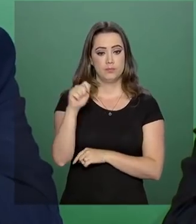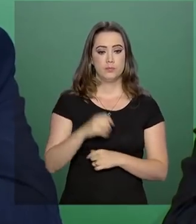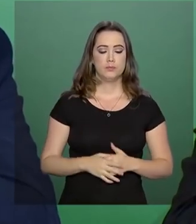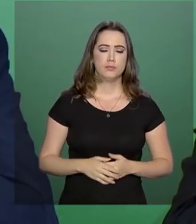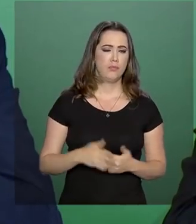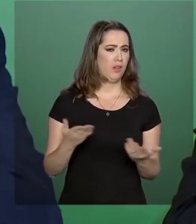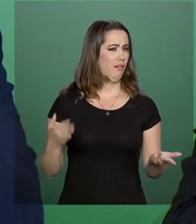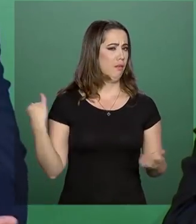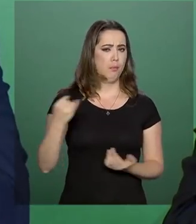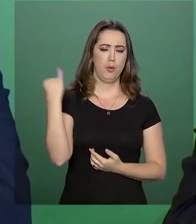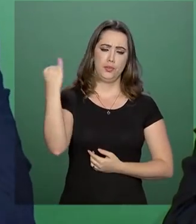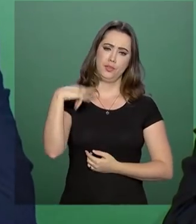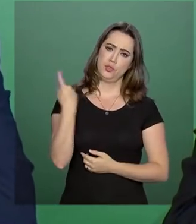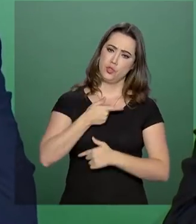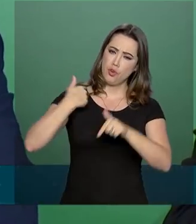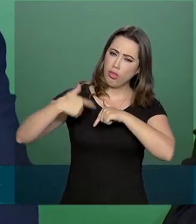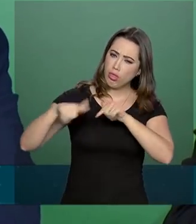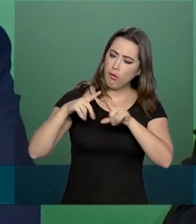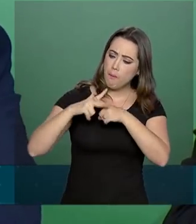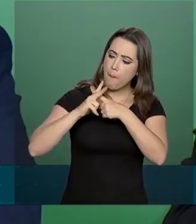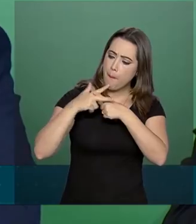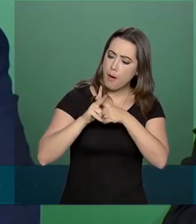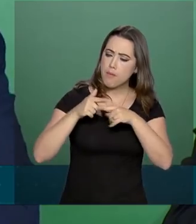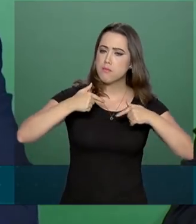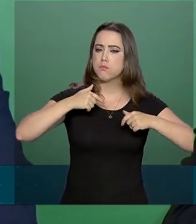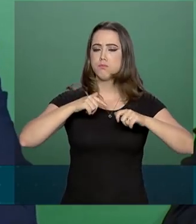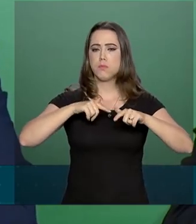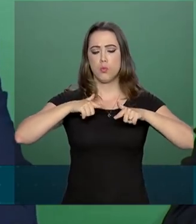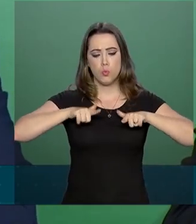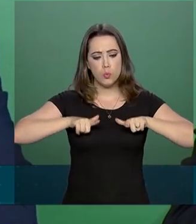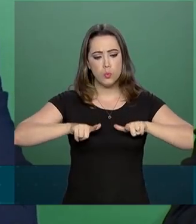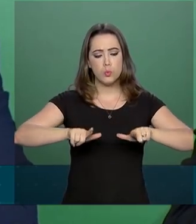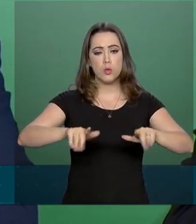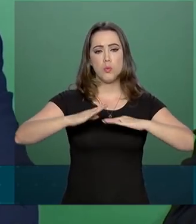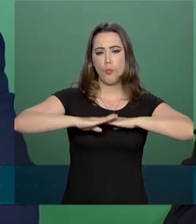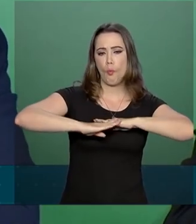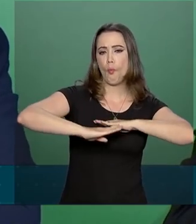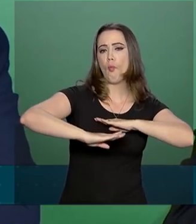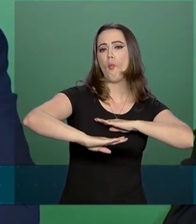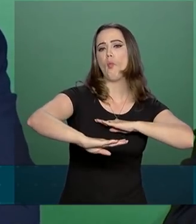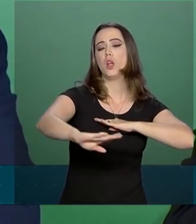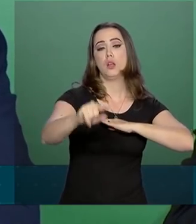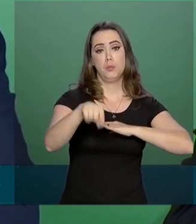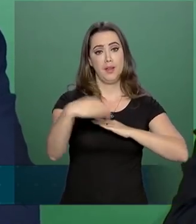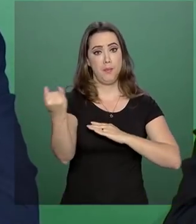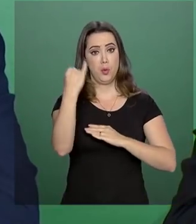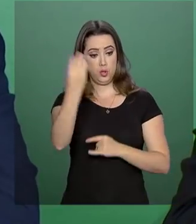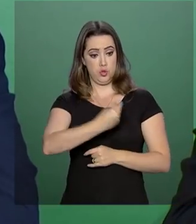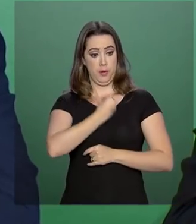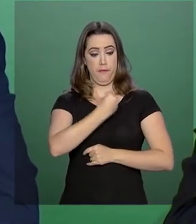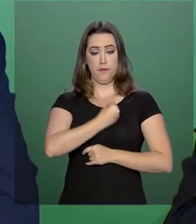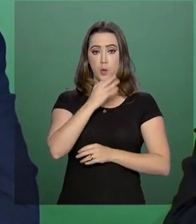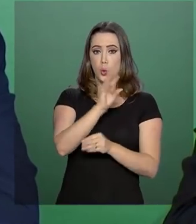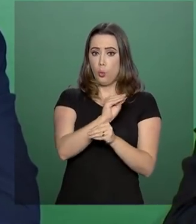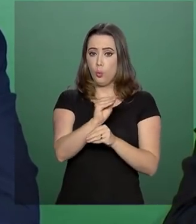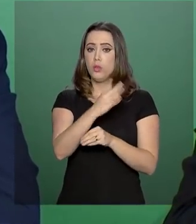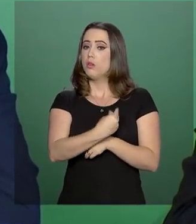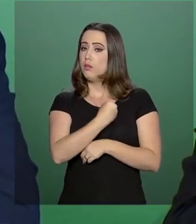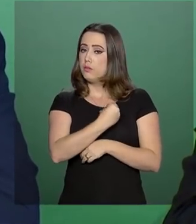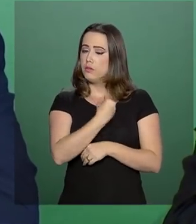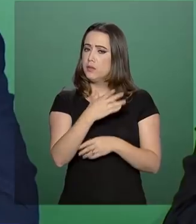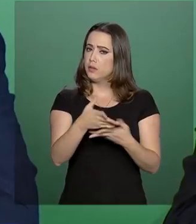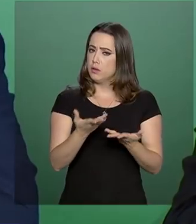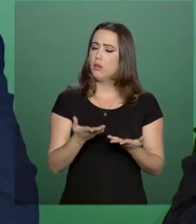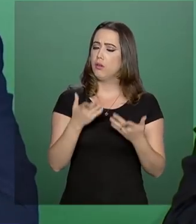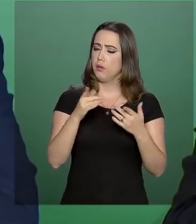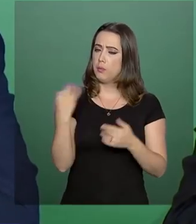Fundamental a gente trabalhar com a manutenção de rodovias, porque a manutenção de rodovias salva vidas. É importante dar uma condição de via melhor para aquele